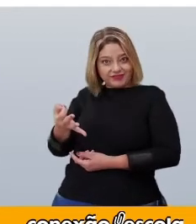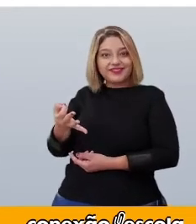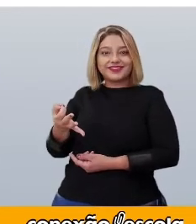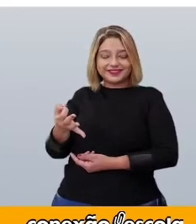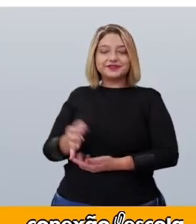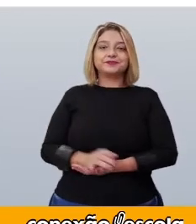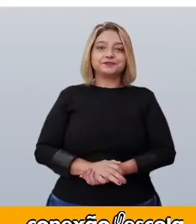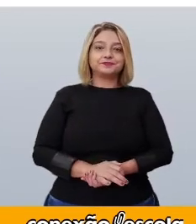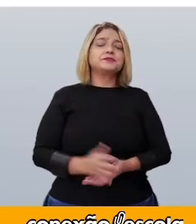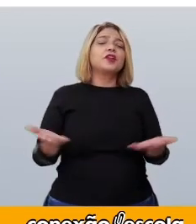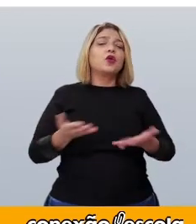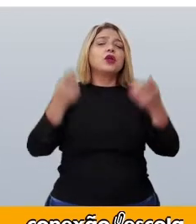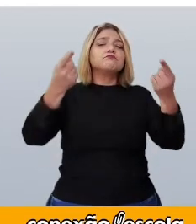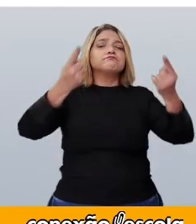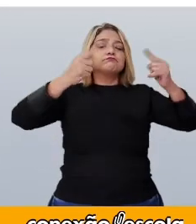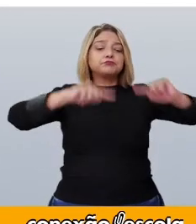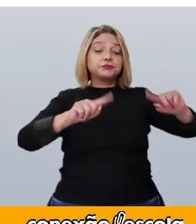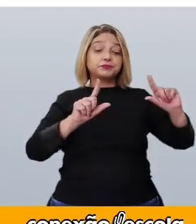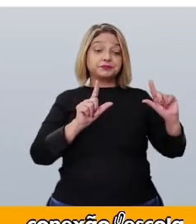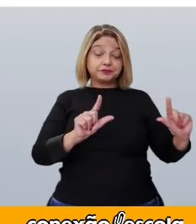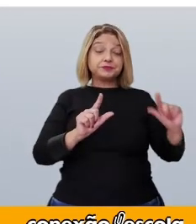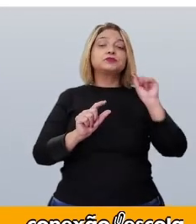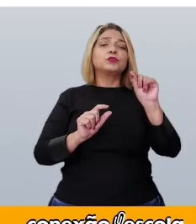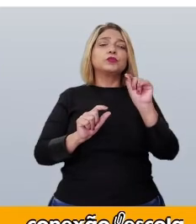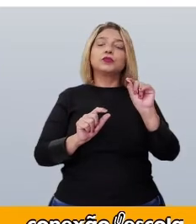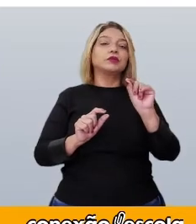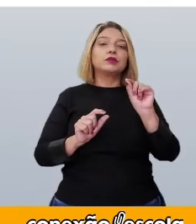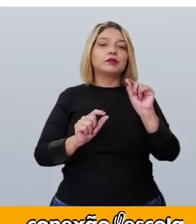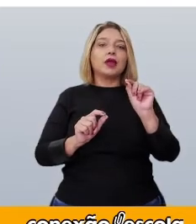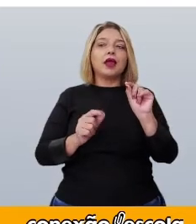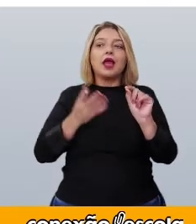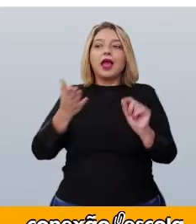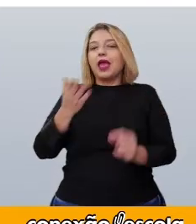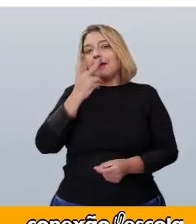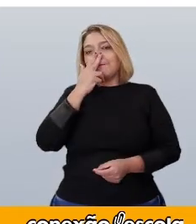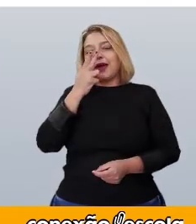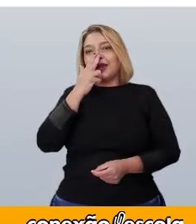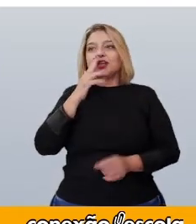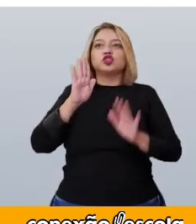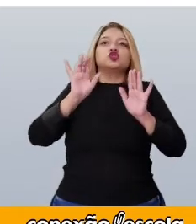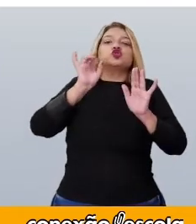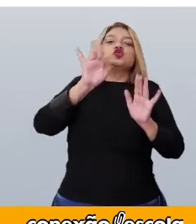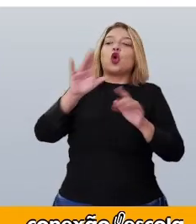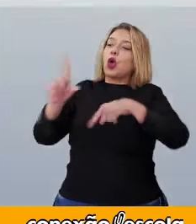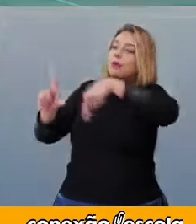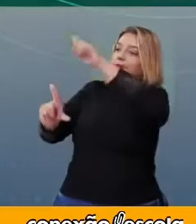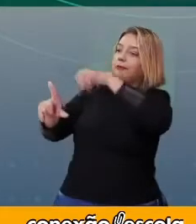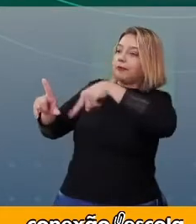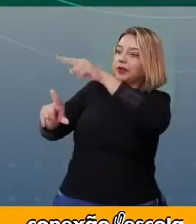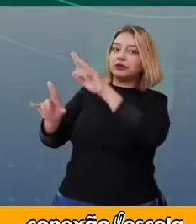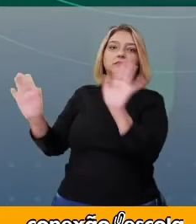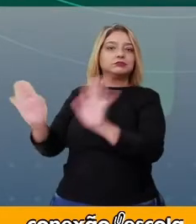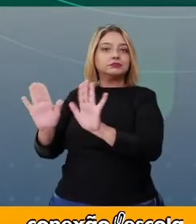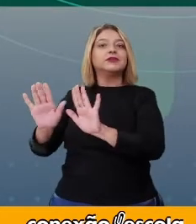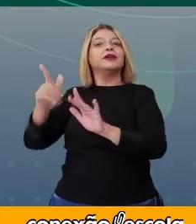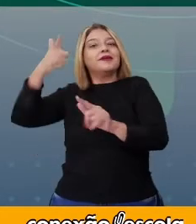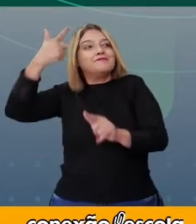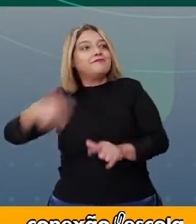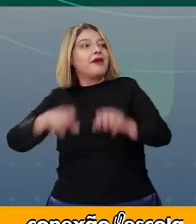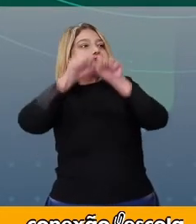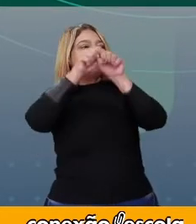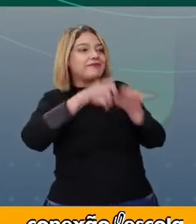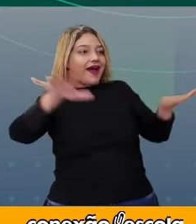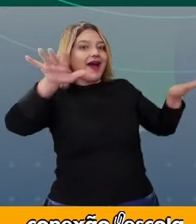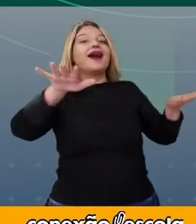Na penúltima linha do parágrafo, temos aí Aquilo não podia ficar só nas telas. É um julgamento da professora que